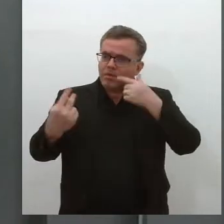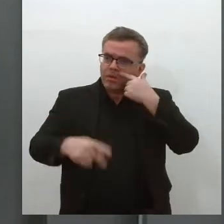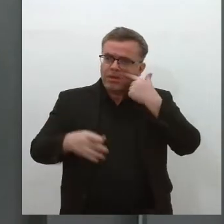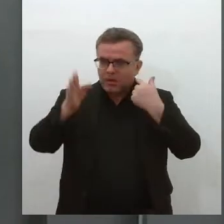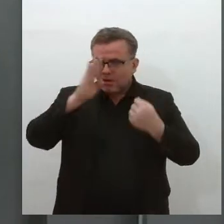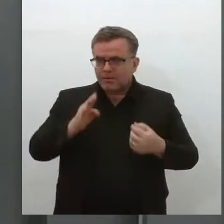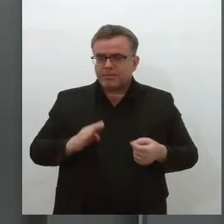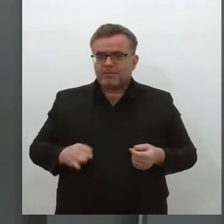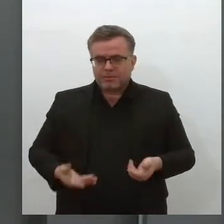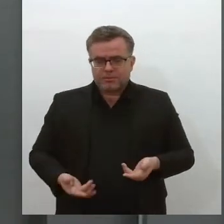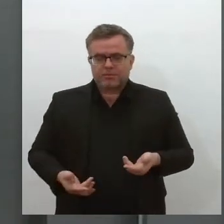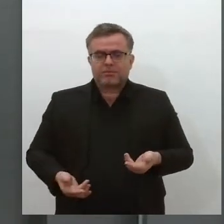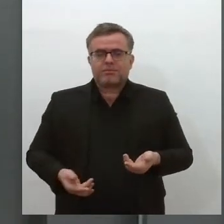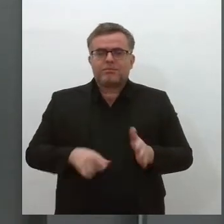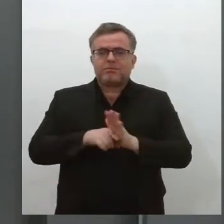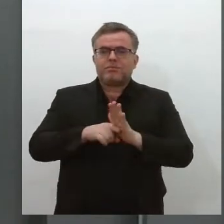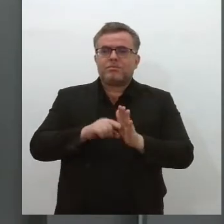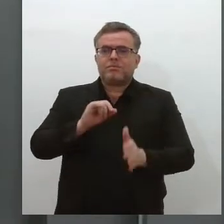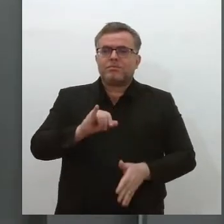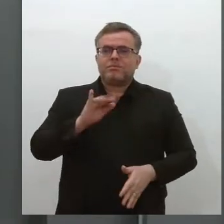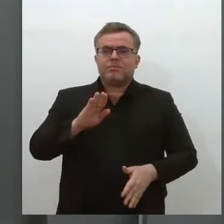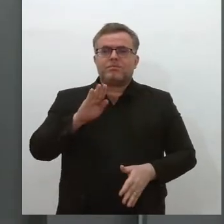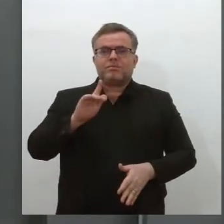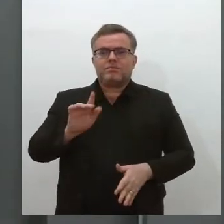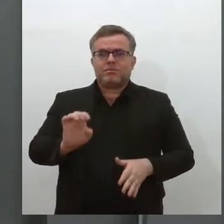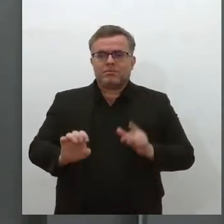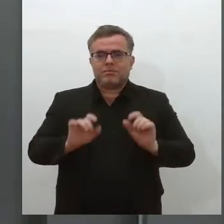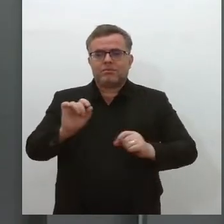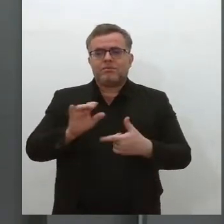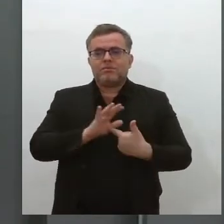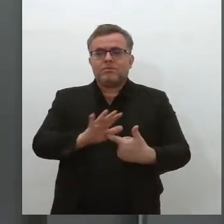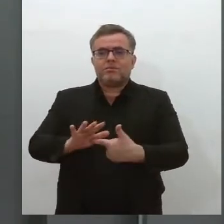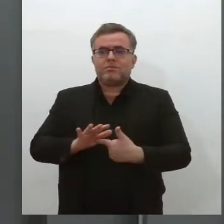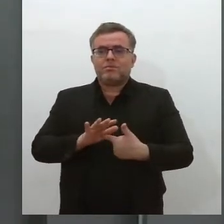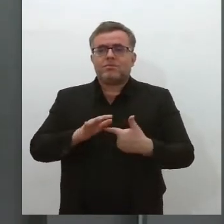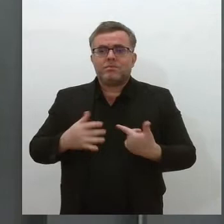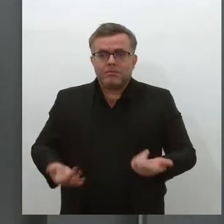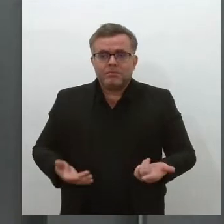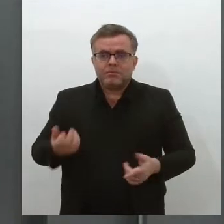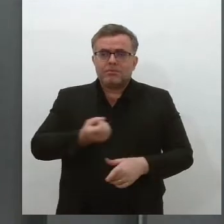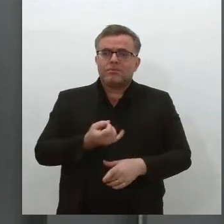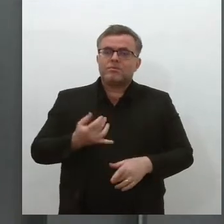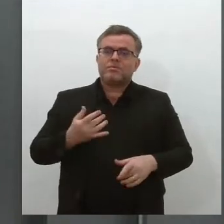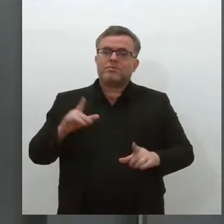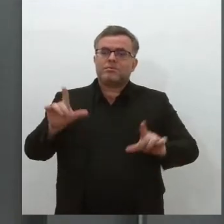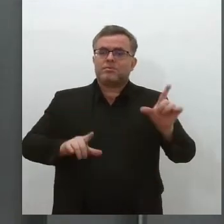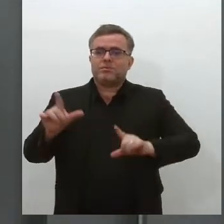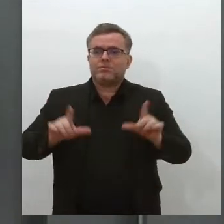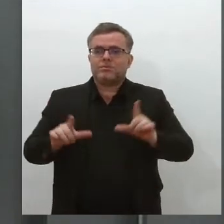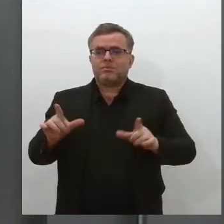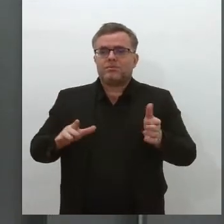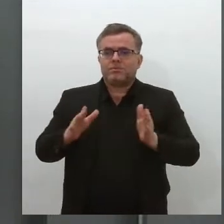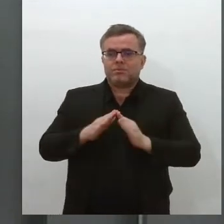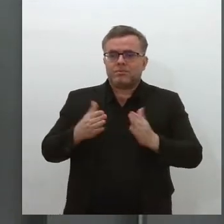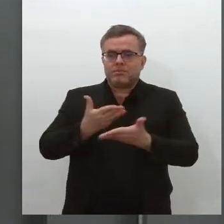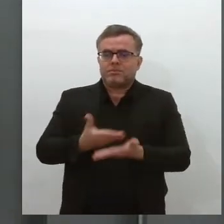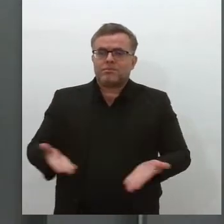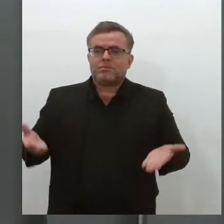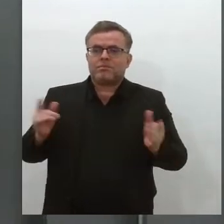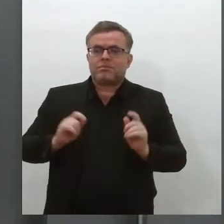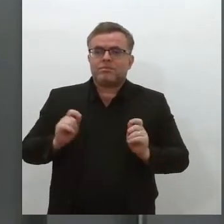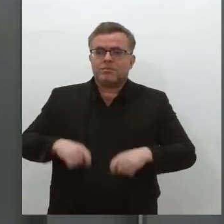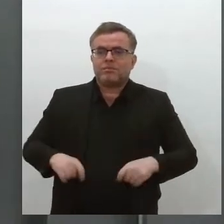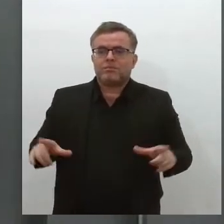e Estatística, o IBGE, revelou que o número de televisões em residências permanentes do estado diminuiu em